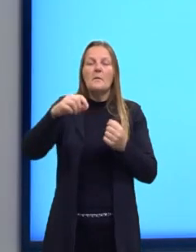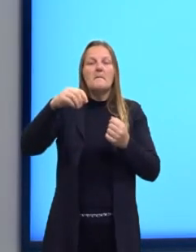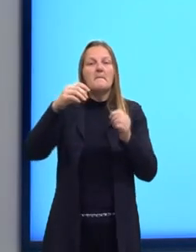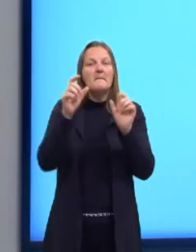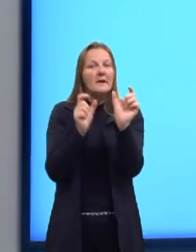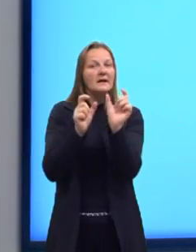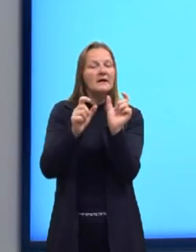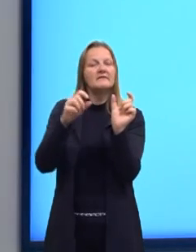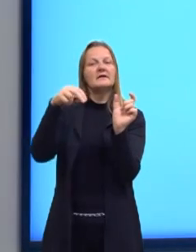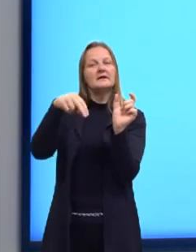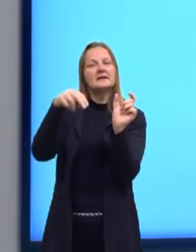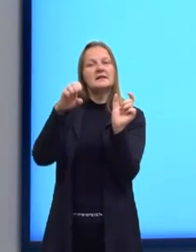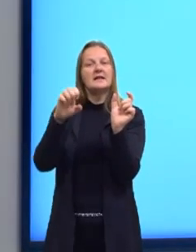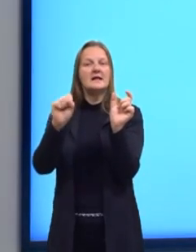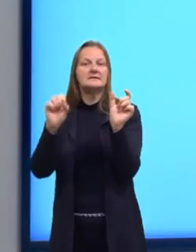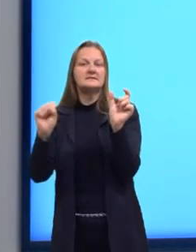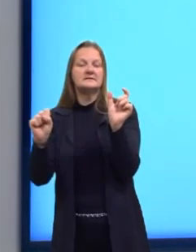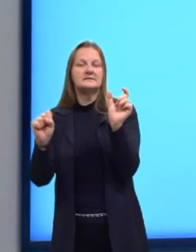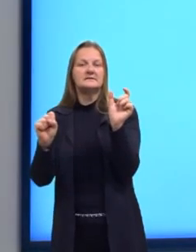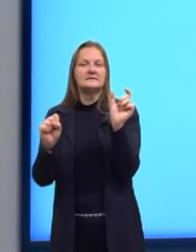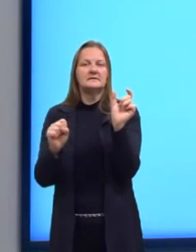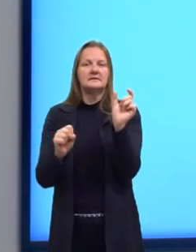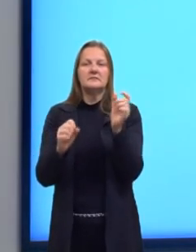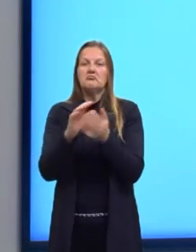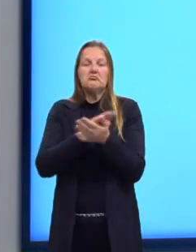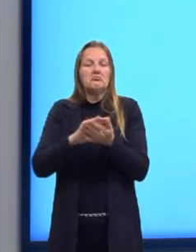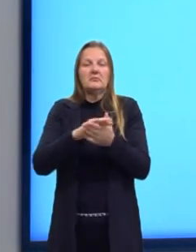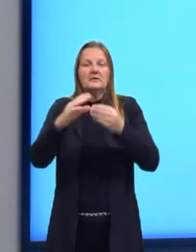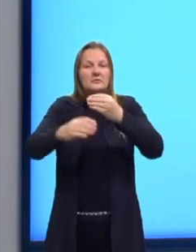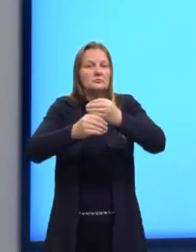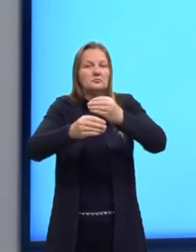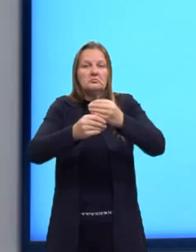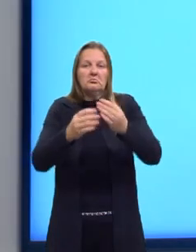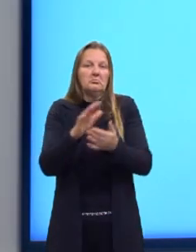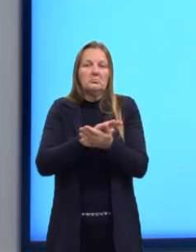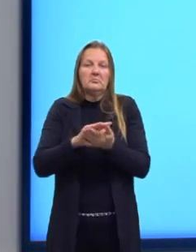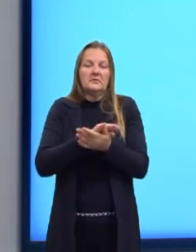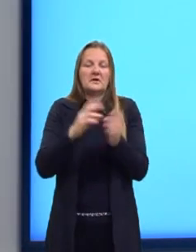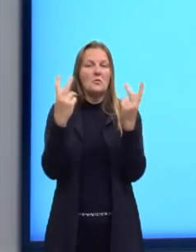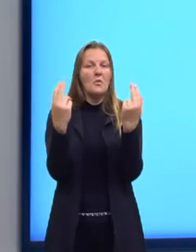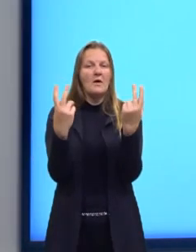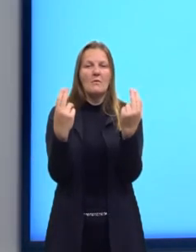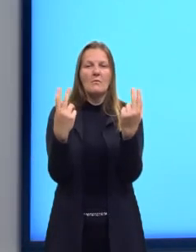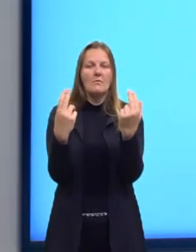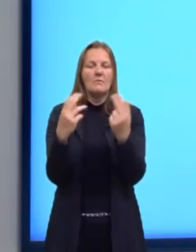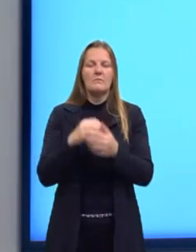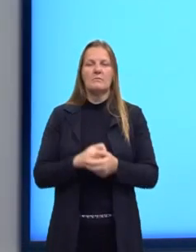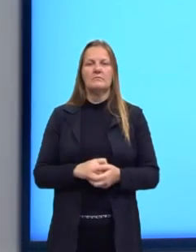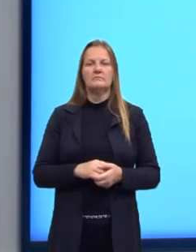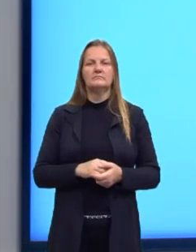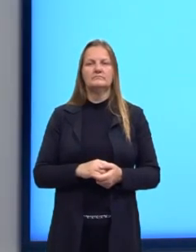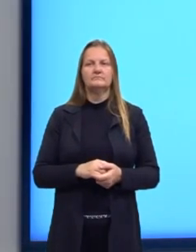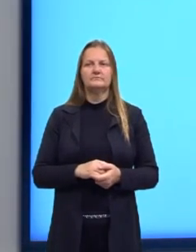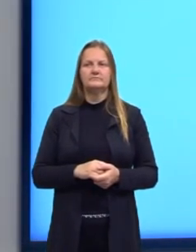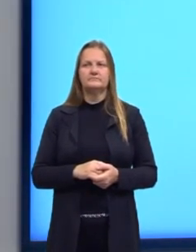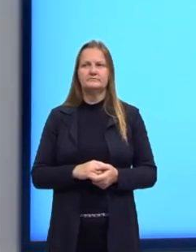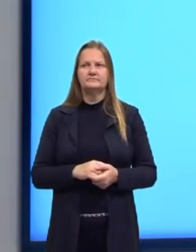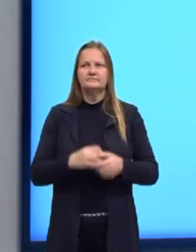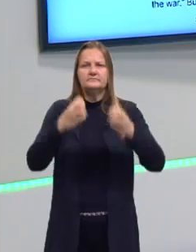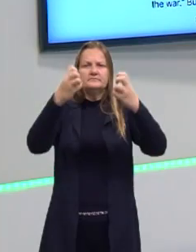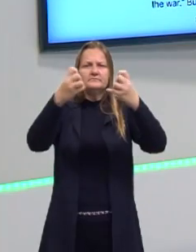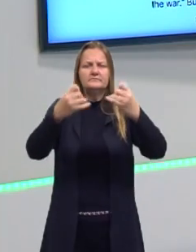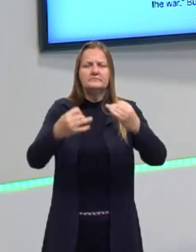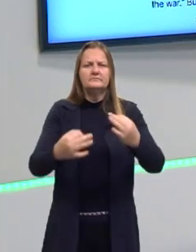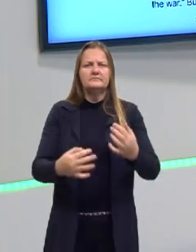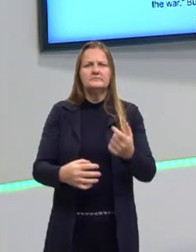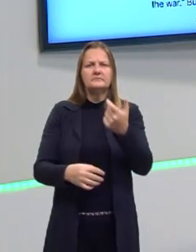mas é a mesma frase daqui. Não me traz nenhuma, não traz nenhuma ideia aqui de explicação